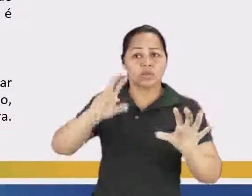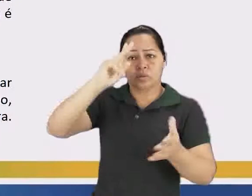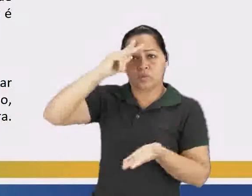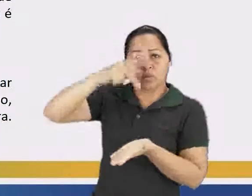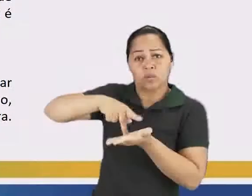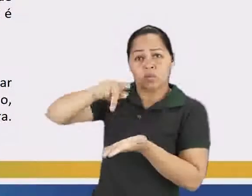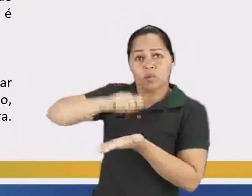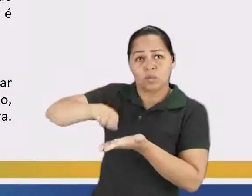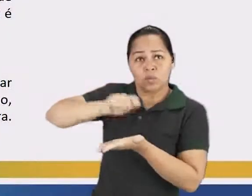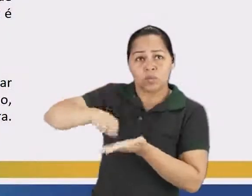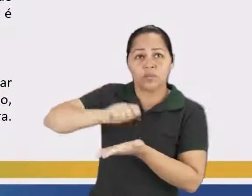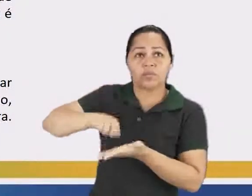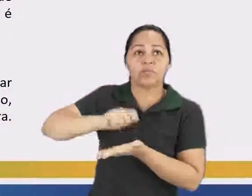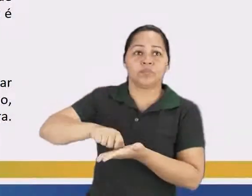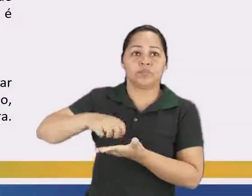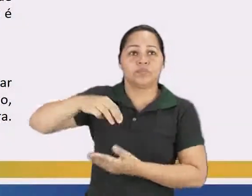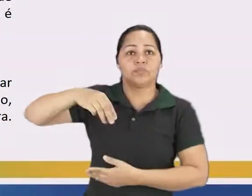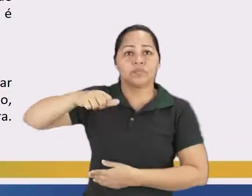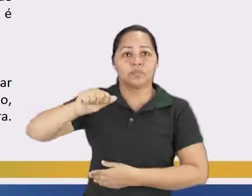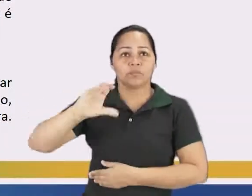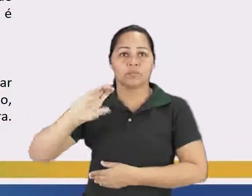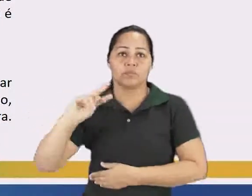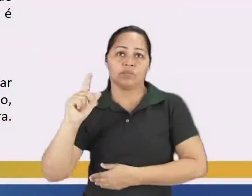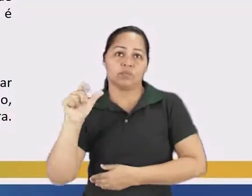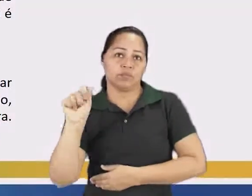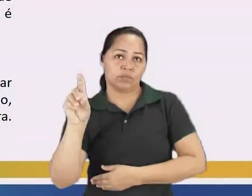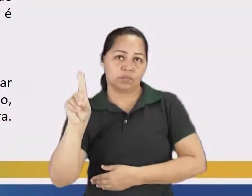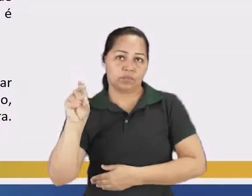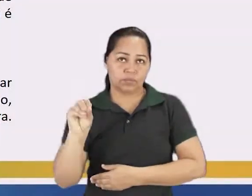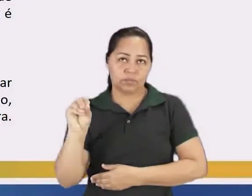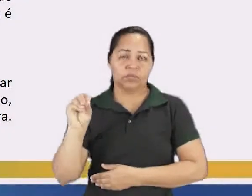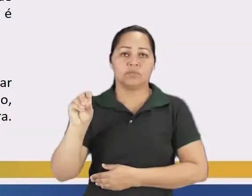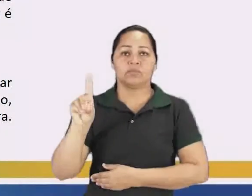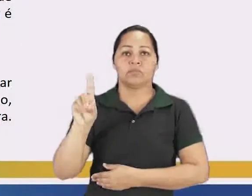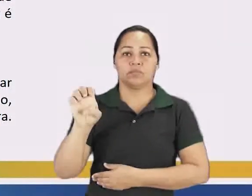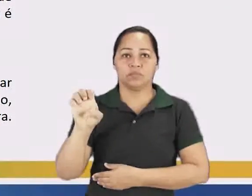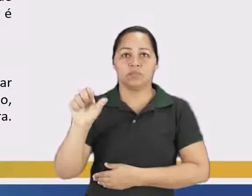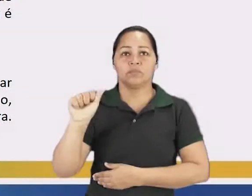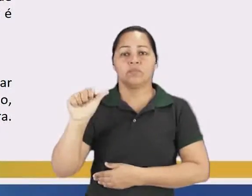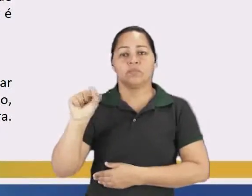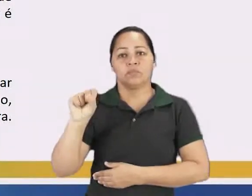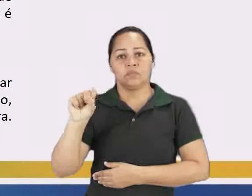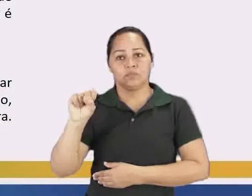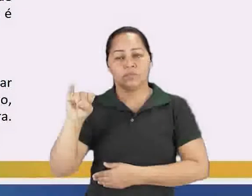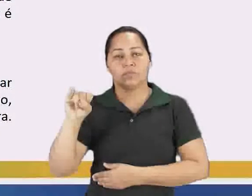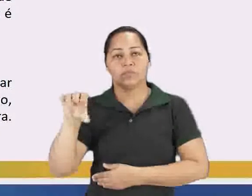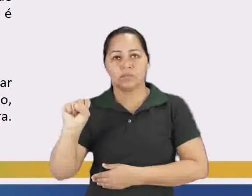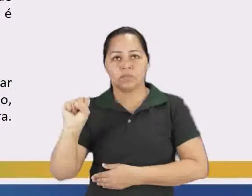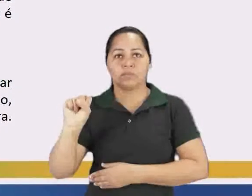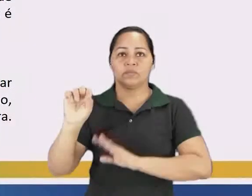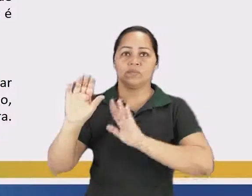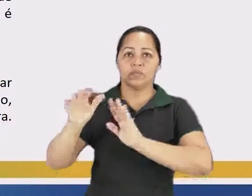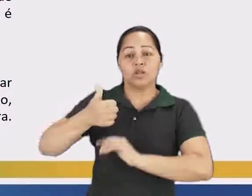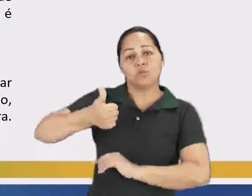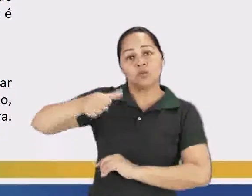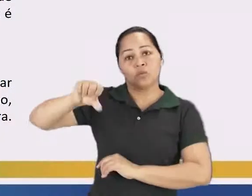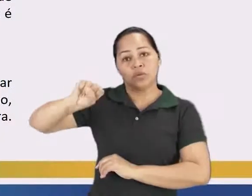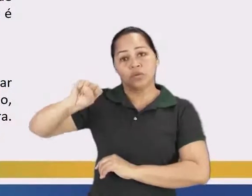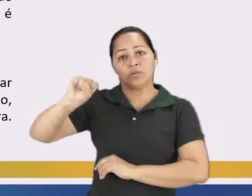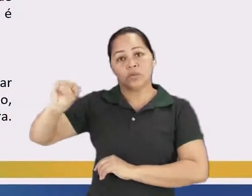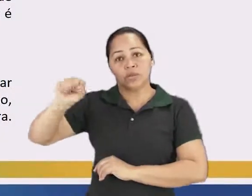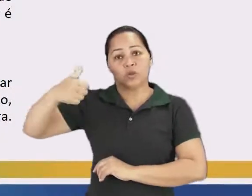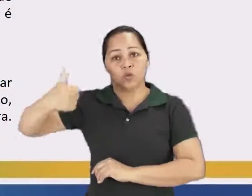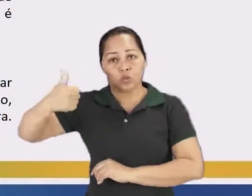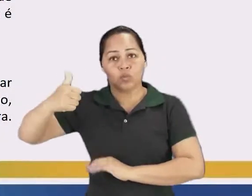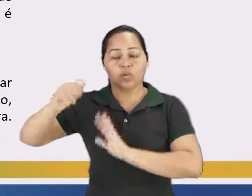muitos clássicos remontam isso. Depois, Grande Sertão Veredas de Guimarães Rosa, um escritor mineiro que